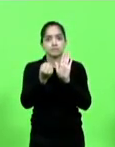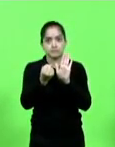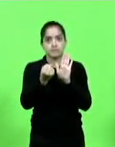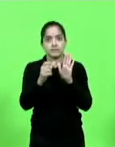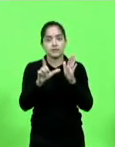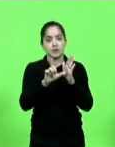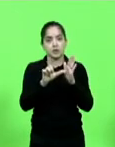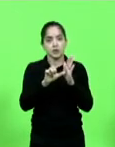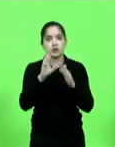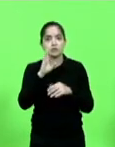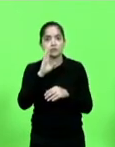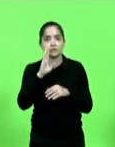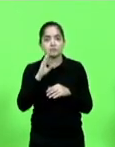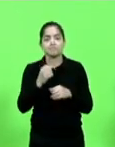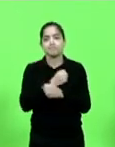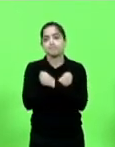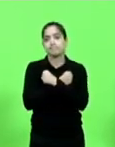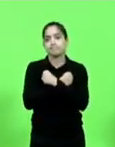Berlanda. Um grande abraço a todos.